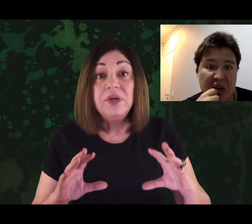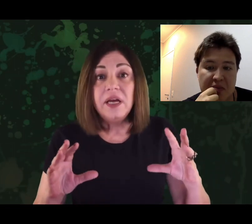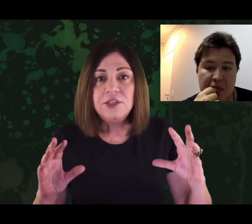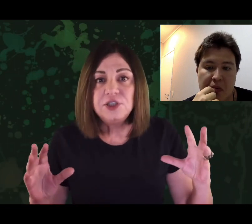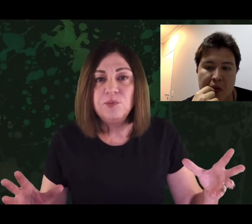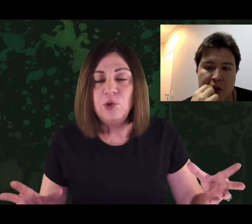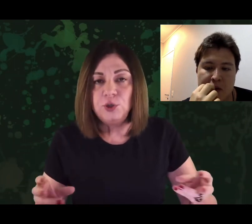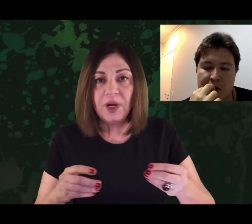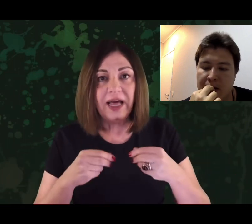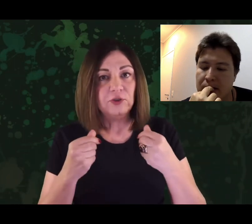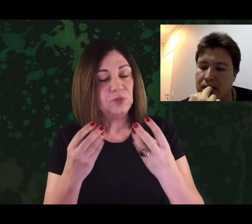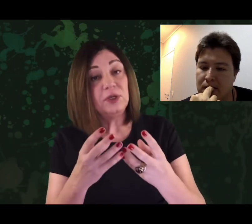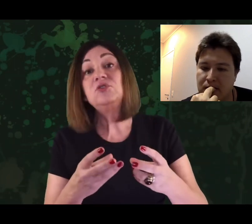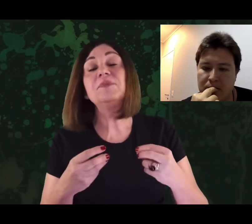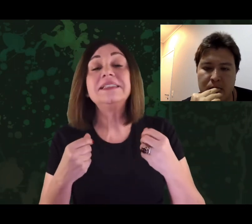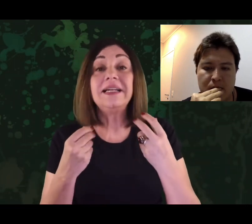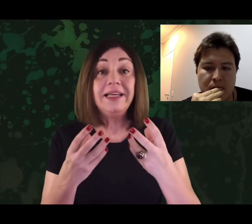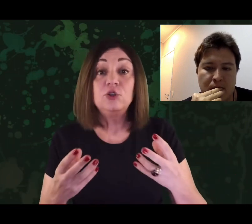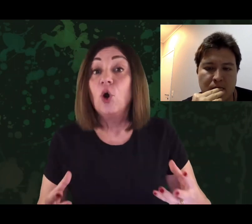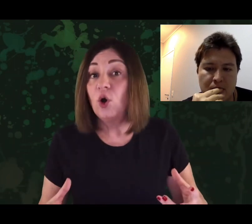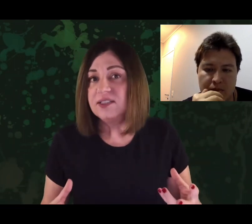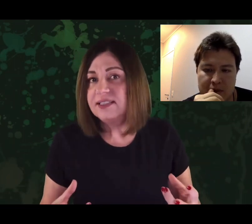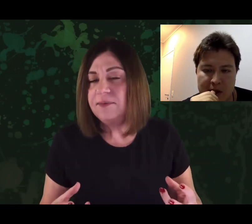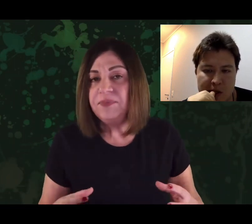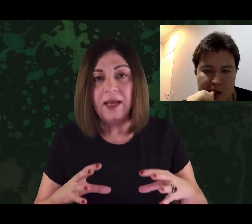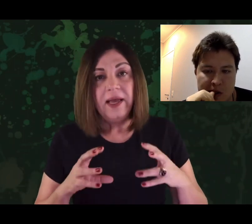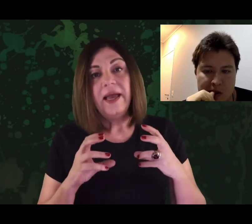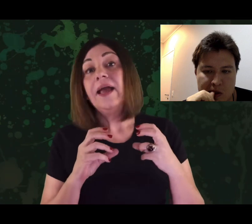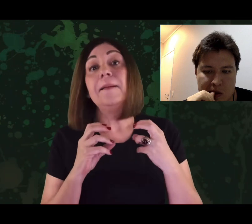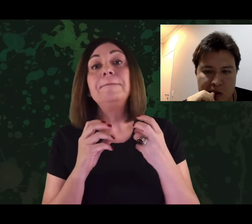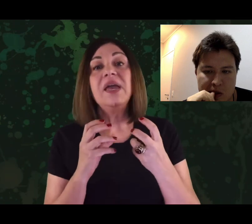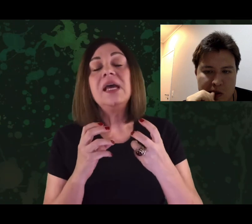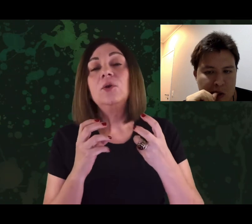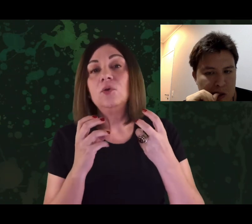também, ambientes muito claros, uma luz mais leitosa,